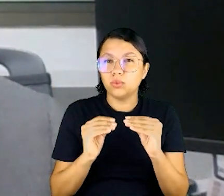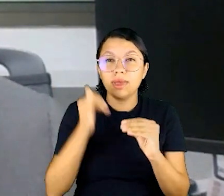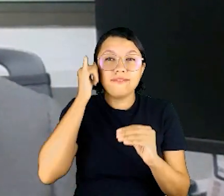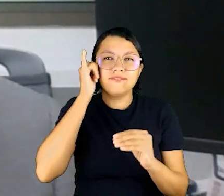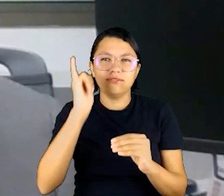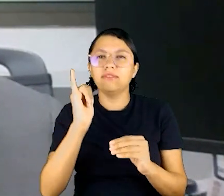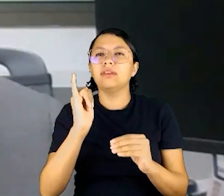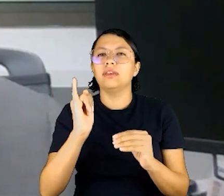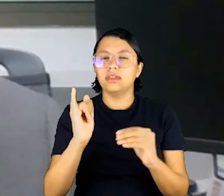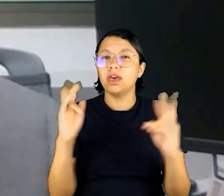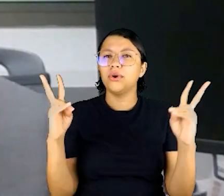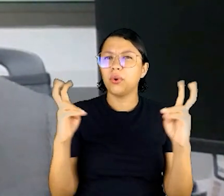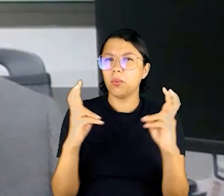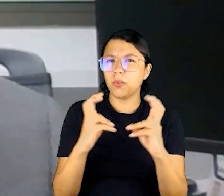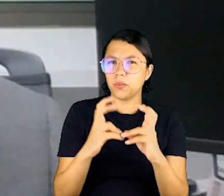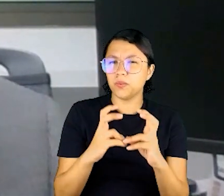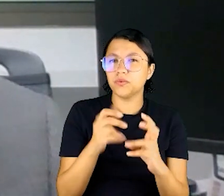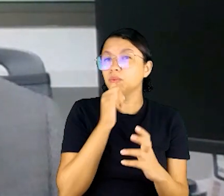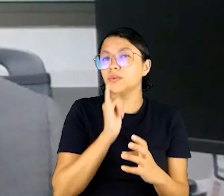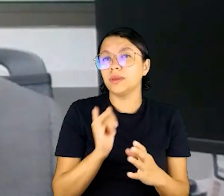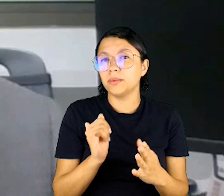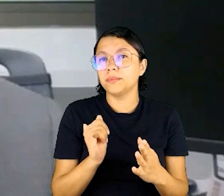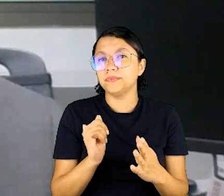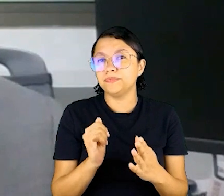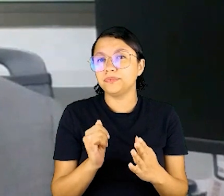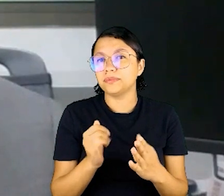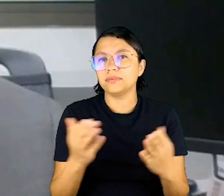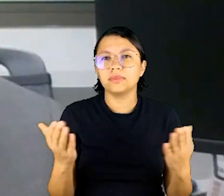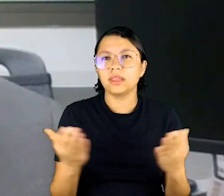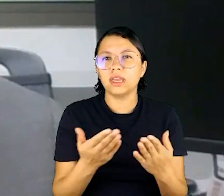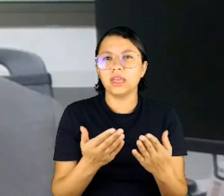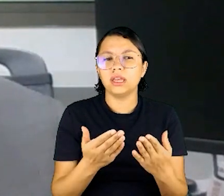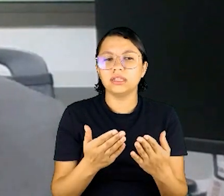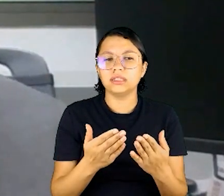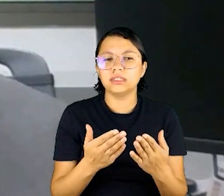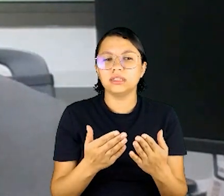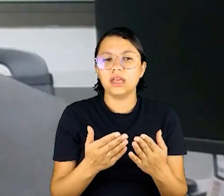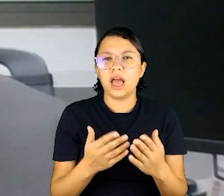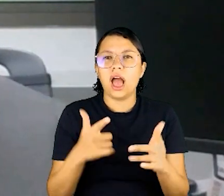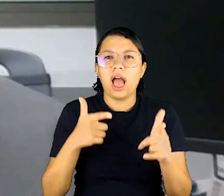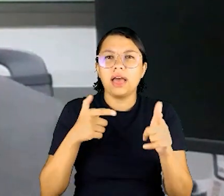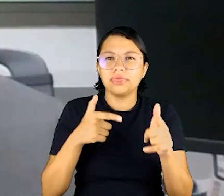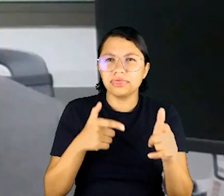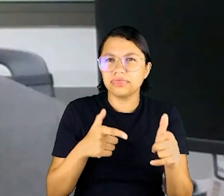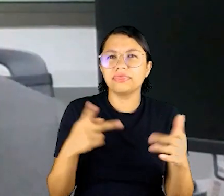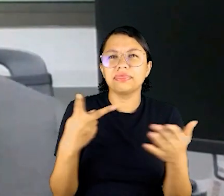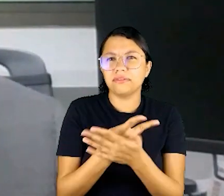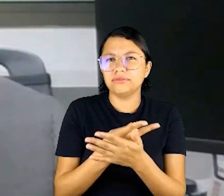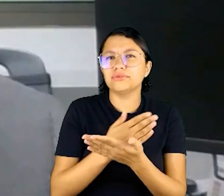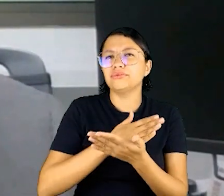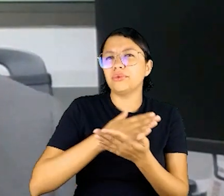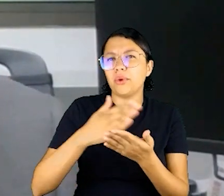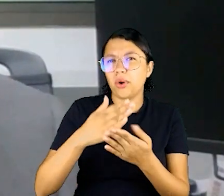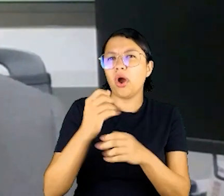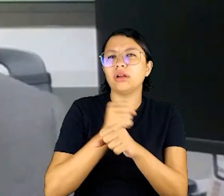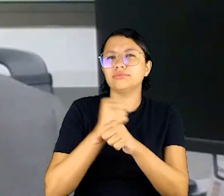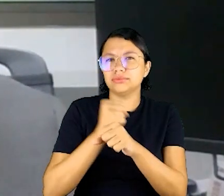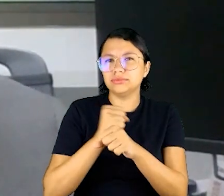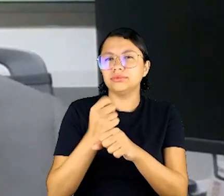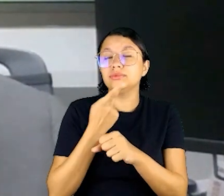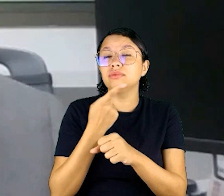dirimir conflitos, prevenir conflitos, né, inclusive, por exemplo, esses ataques democráticos que gente teve no começo do ano,